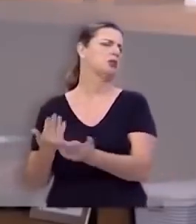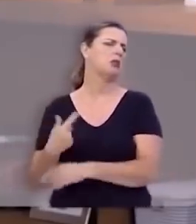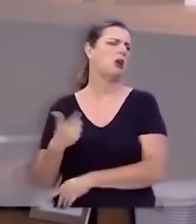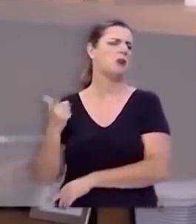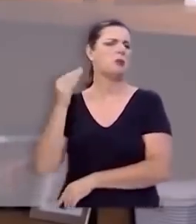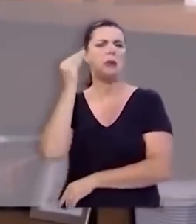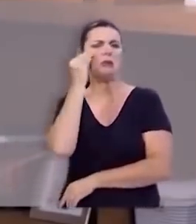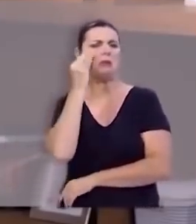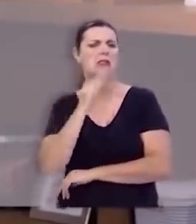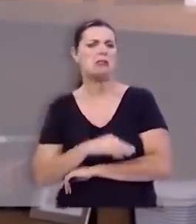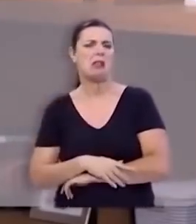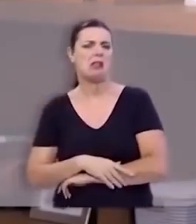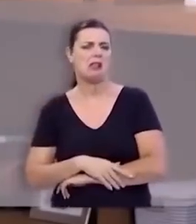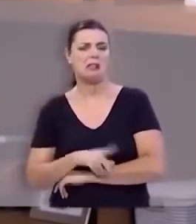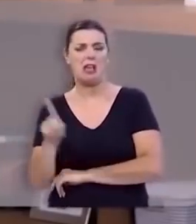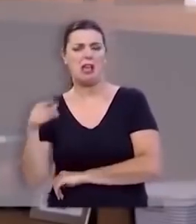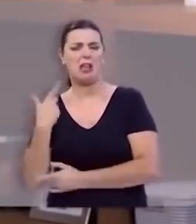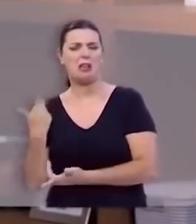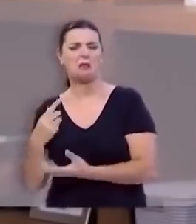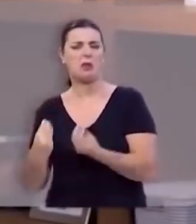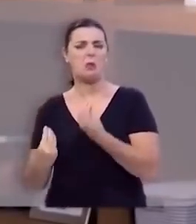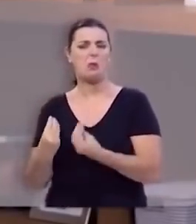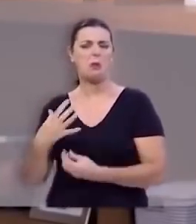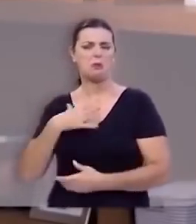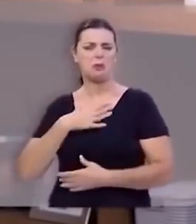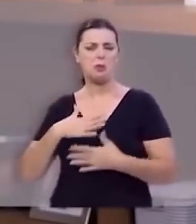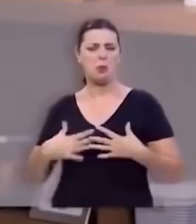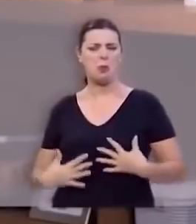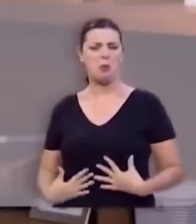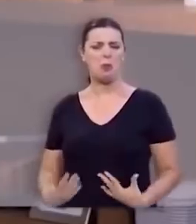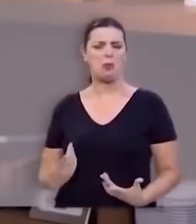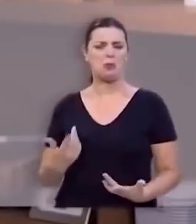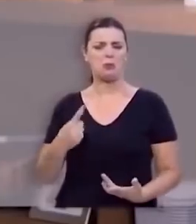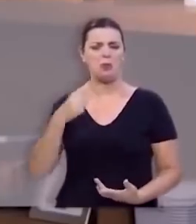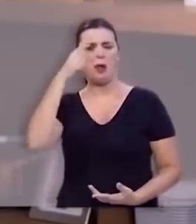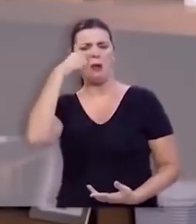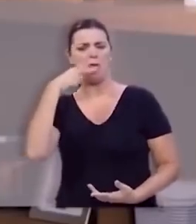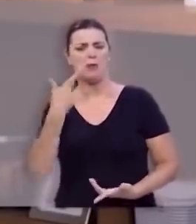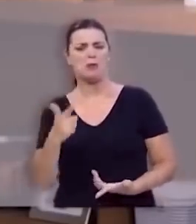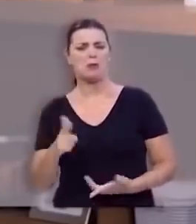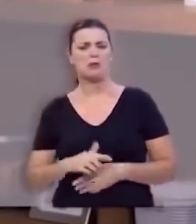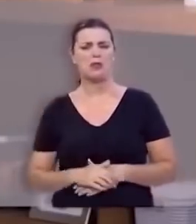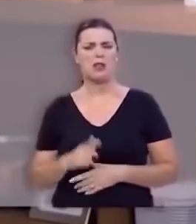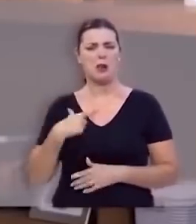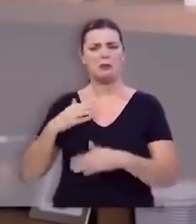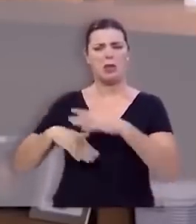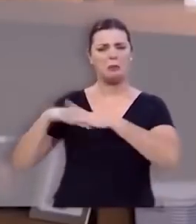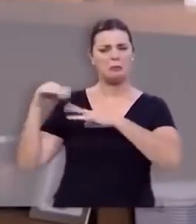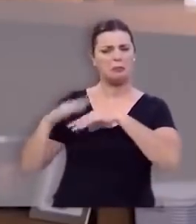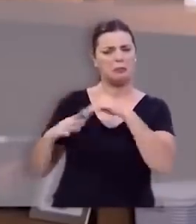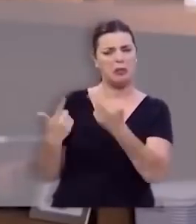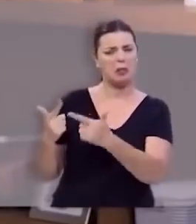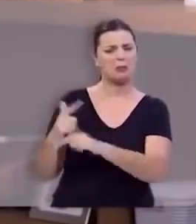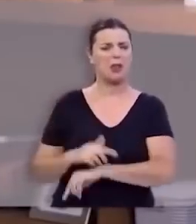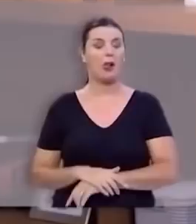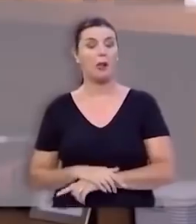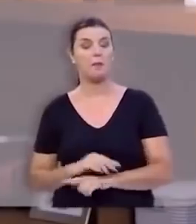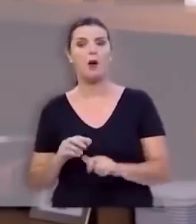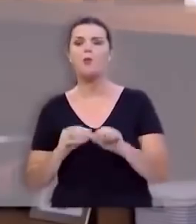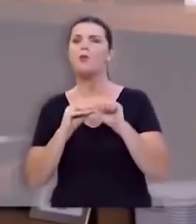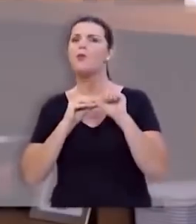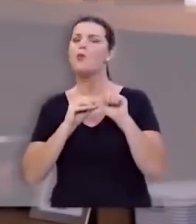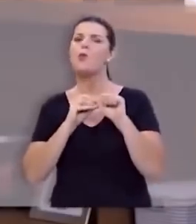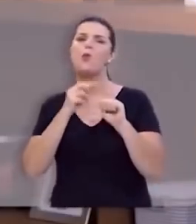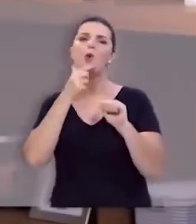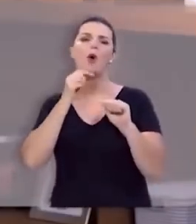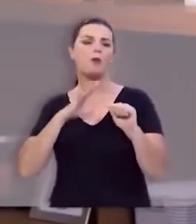ele não tem experiência, ele não tem performance, ele não tem perfil, ele não tem habilidade. Mas o único